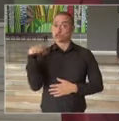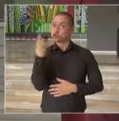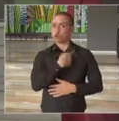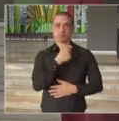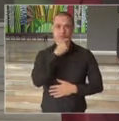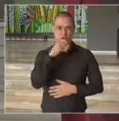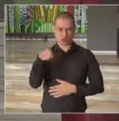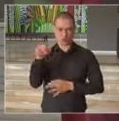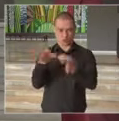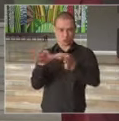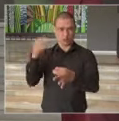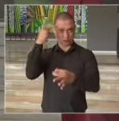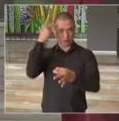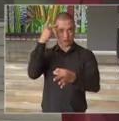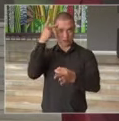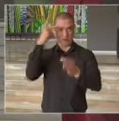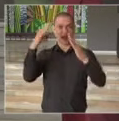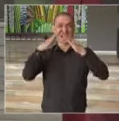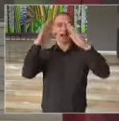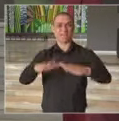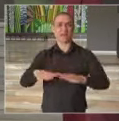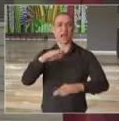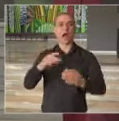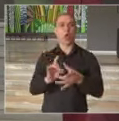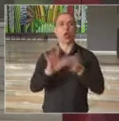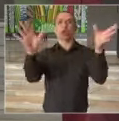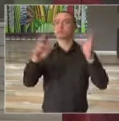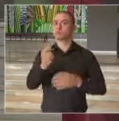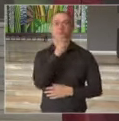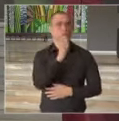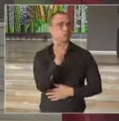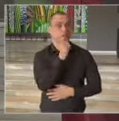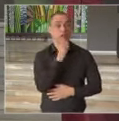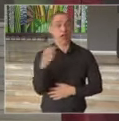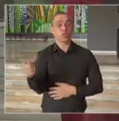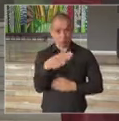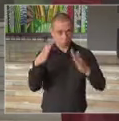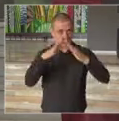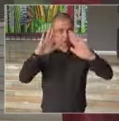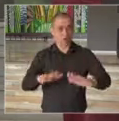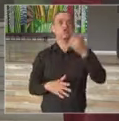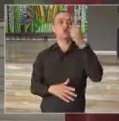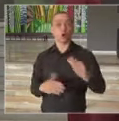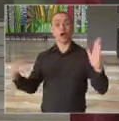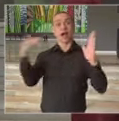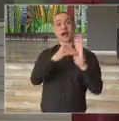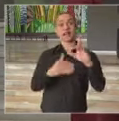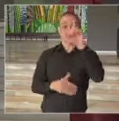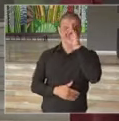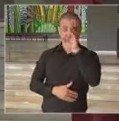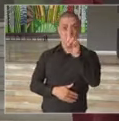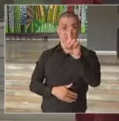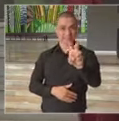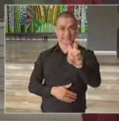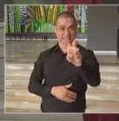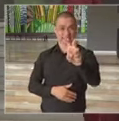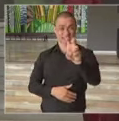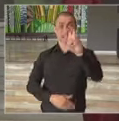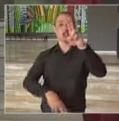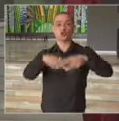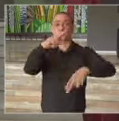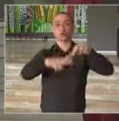não suspendemos a quarentena em São Paulo. Nós estamos numa nova quarentena que vai até o dia 15 de